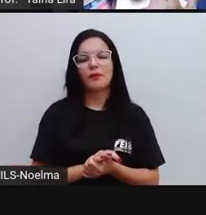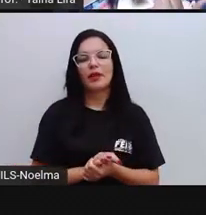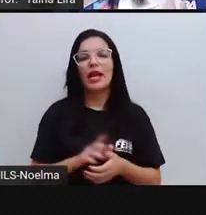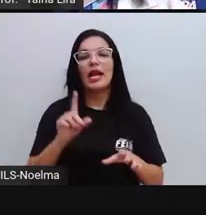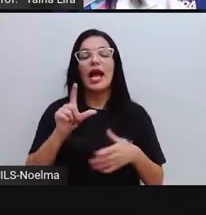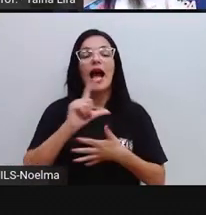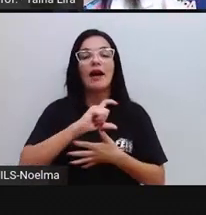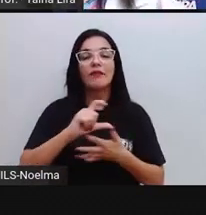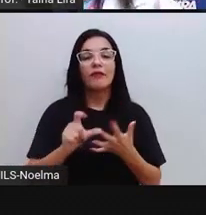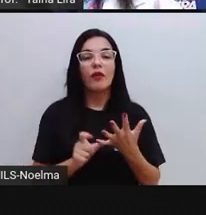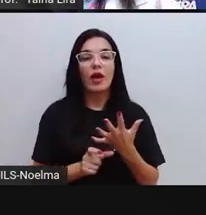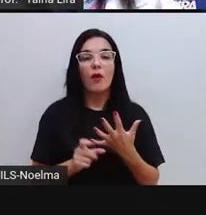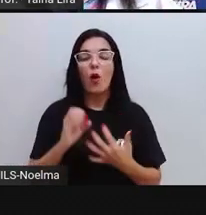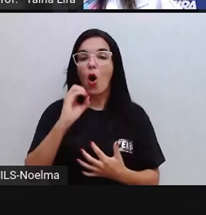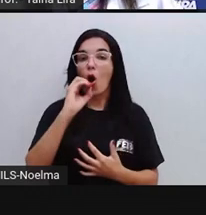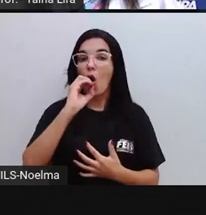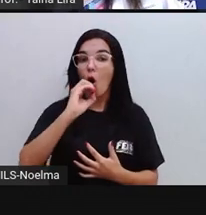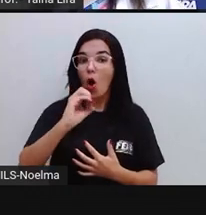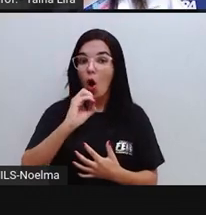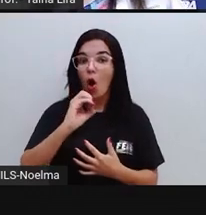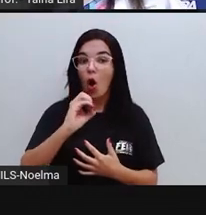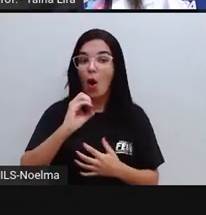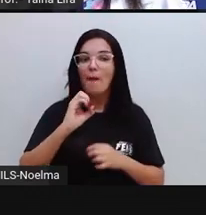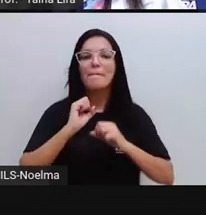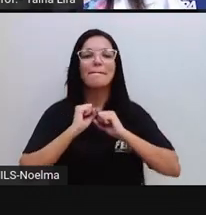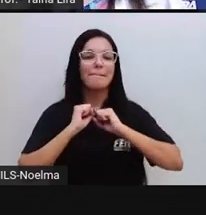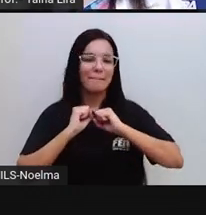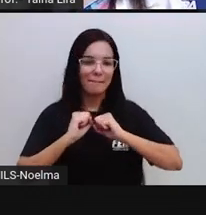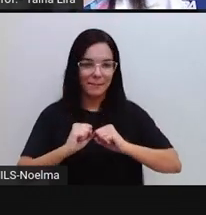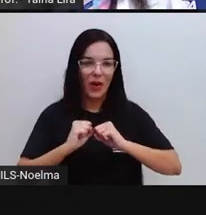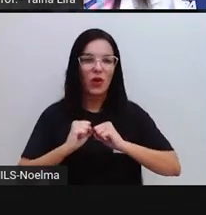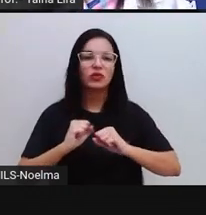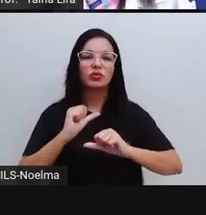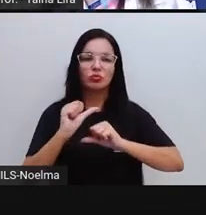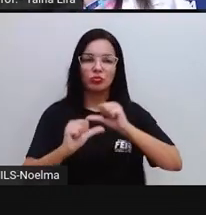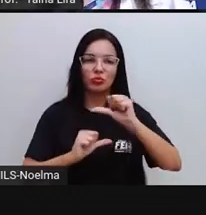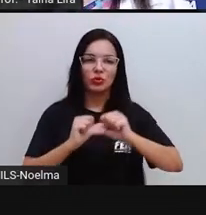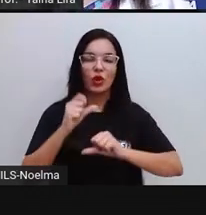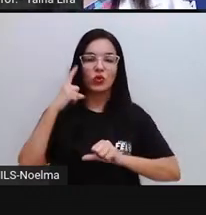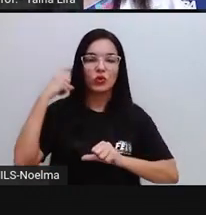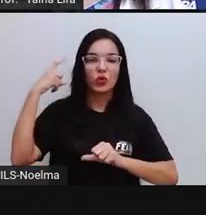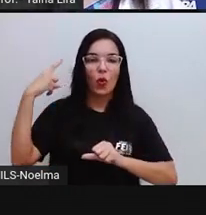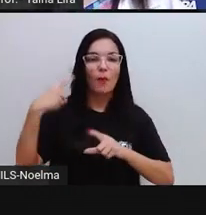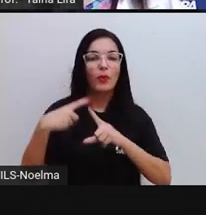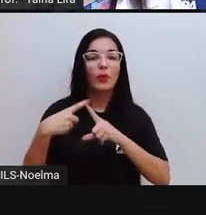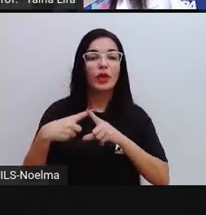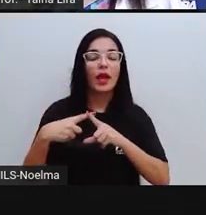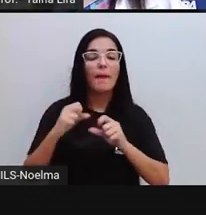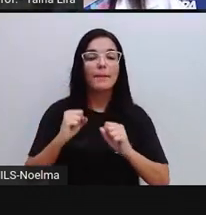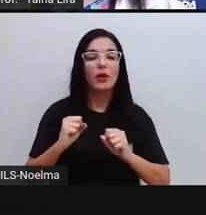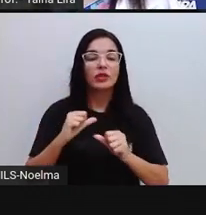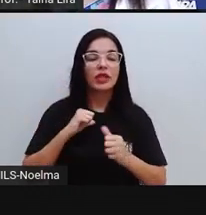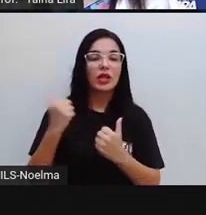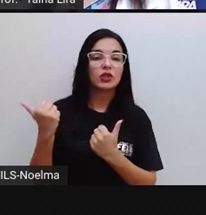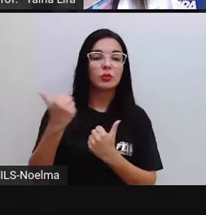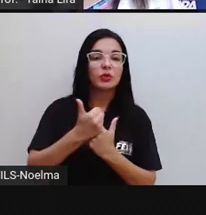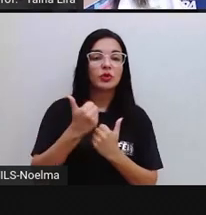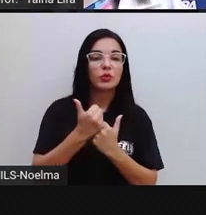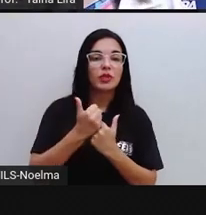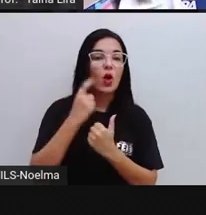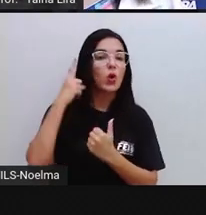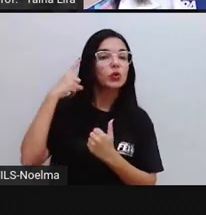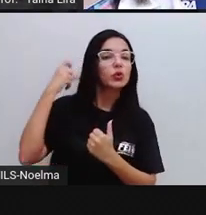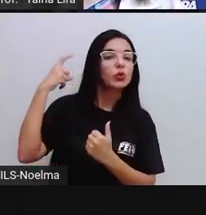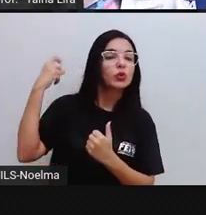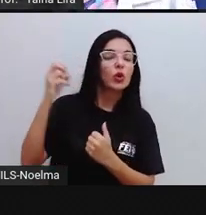vogal que pode mudar o som, tá? Ela pode ter ali o som da letra U em algumas palavras, tá? E